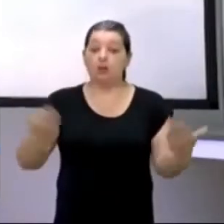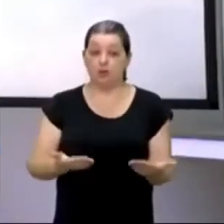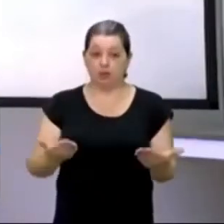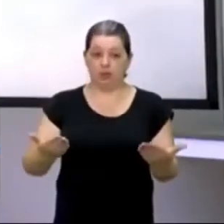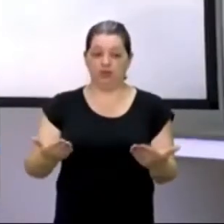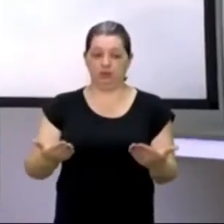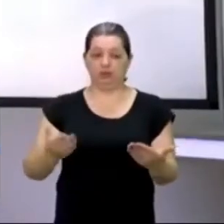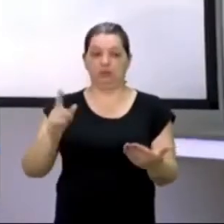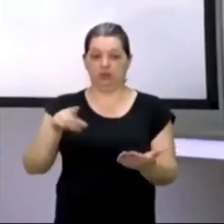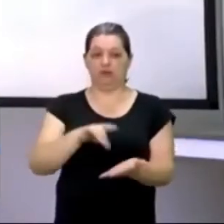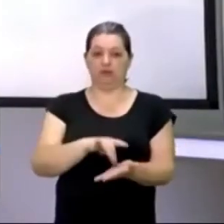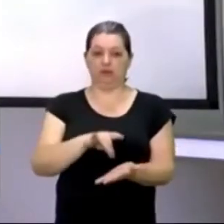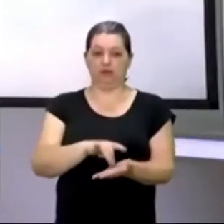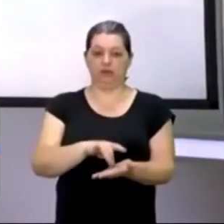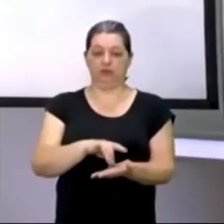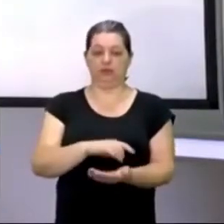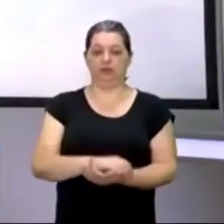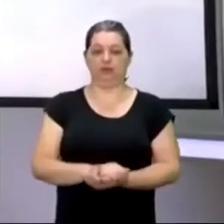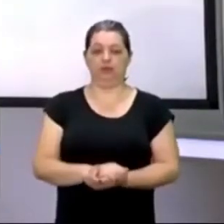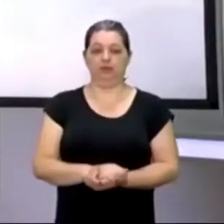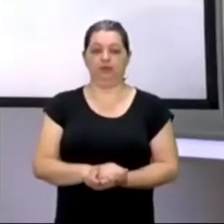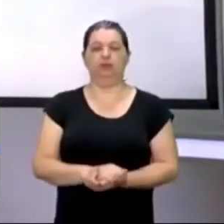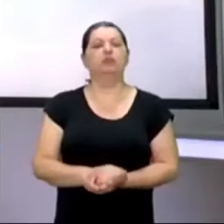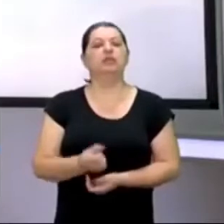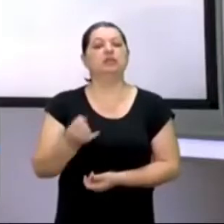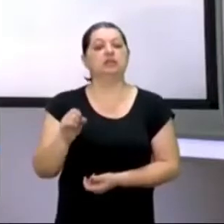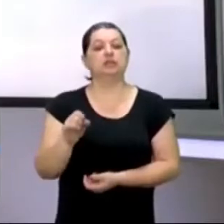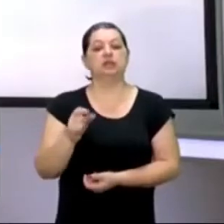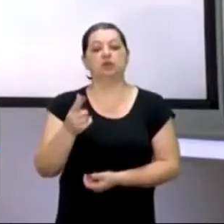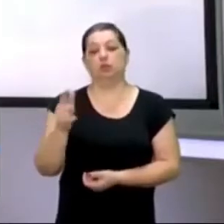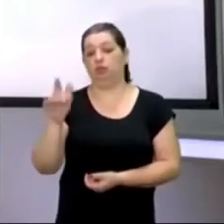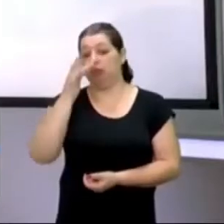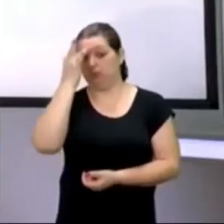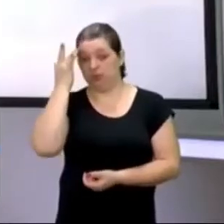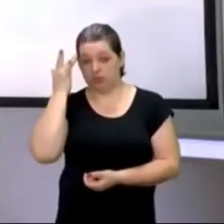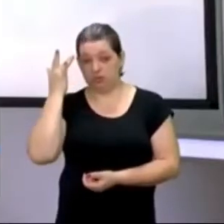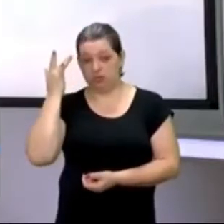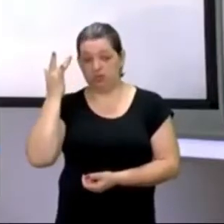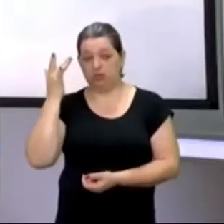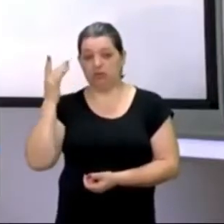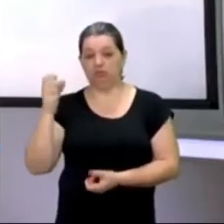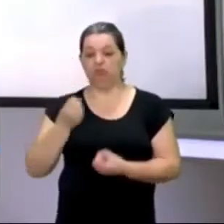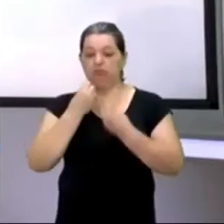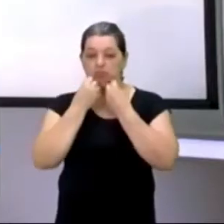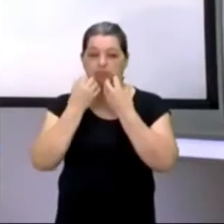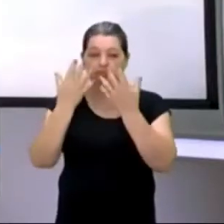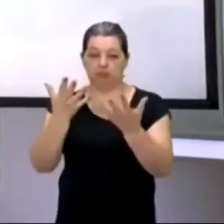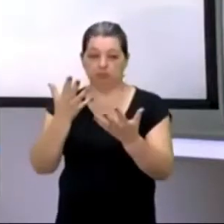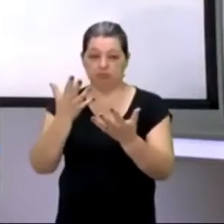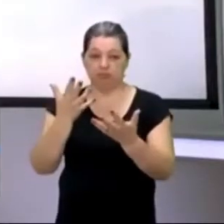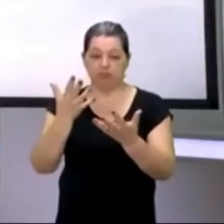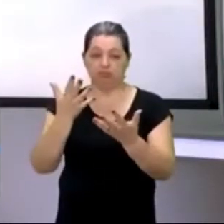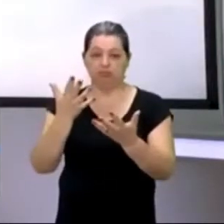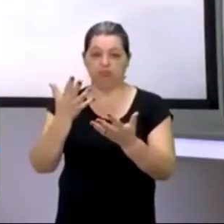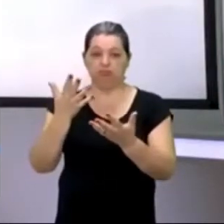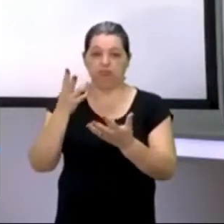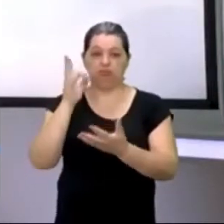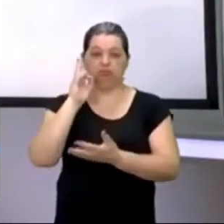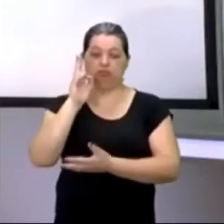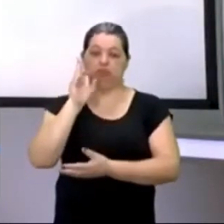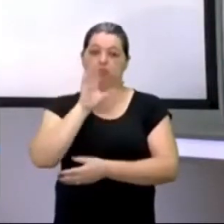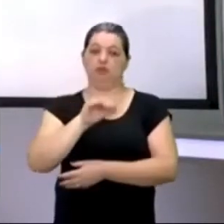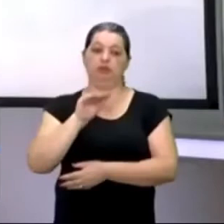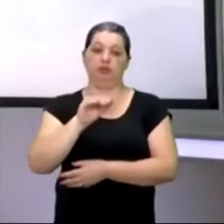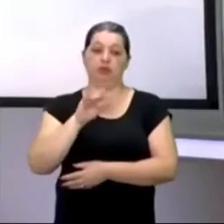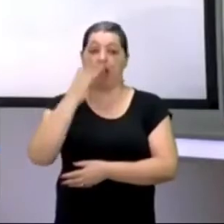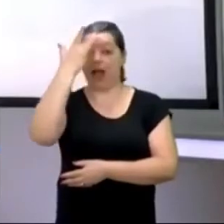agora é a verdade, se alguém chegar, e contar, sobre isto aqui, amanhã, já vai